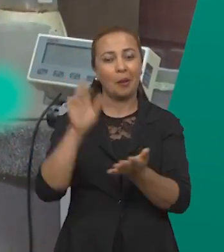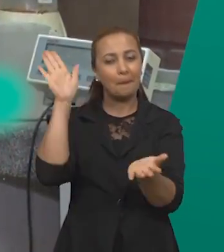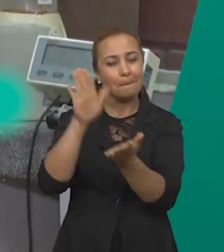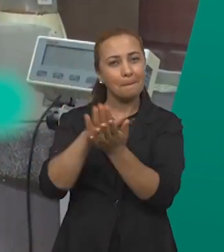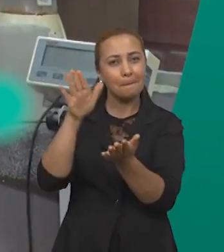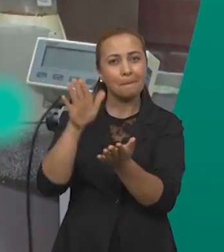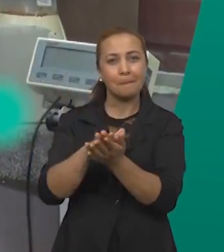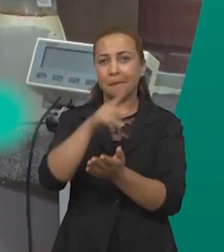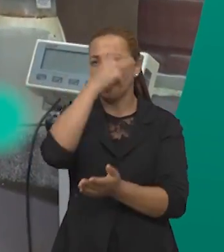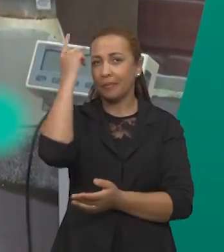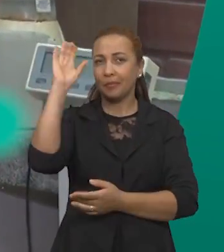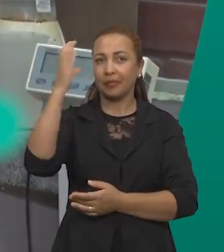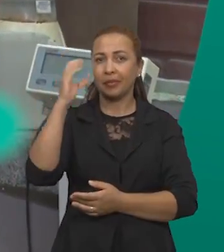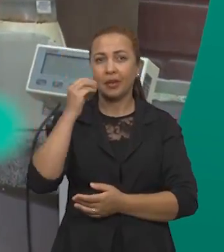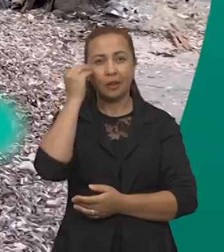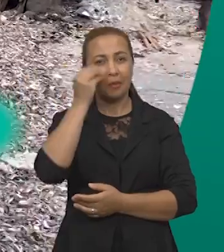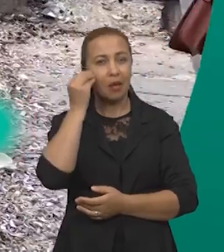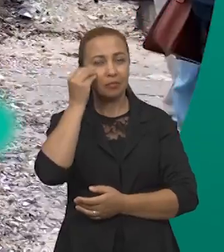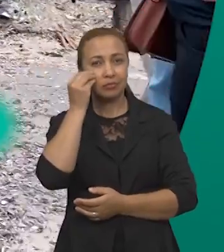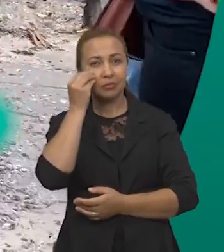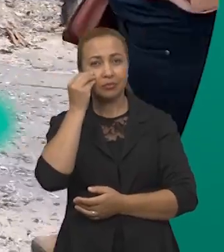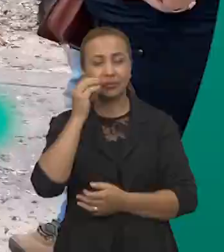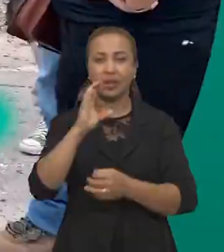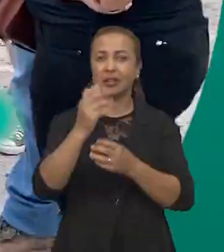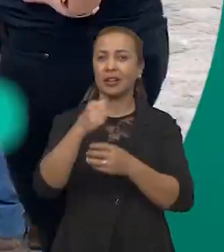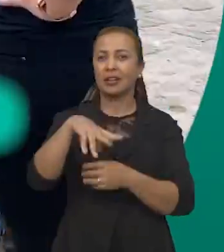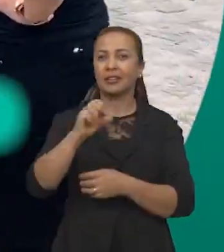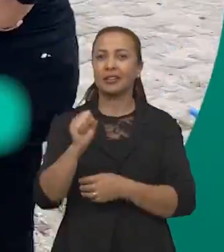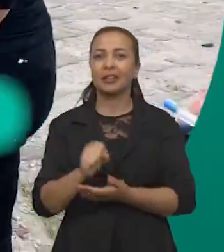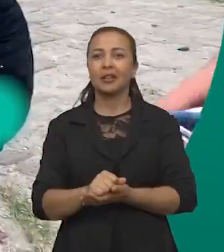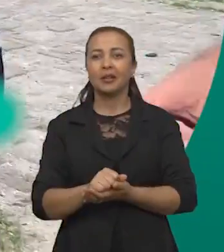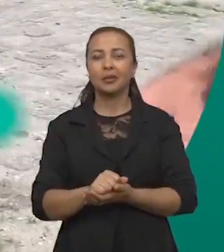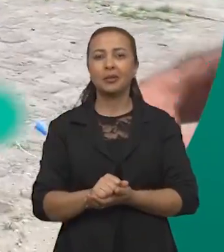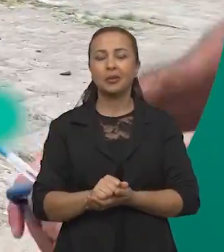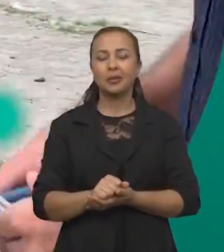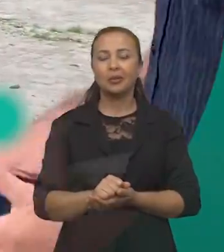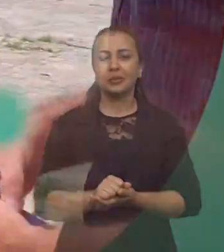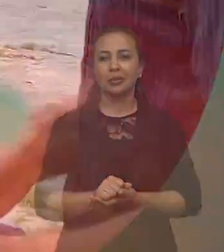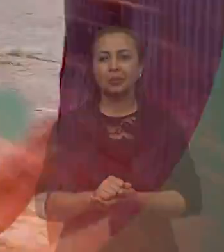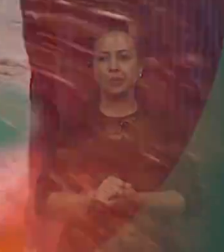cientistas experimentam a casca de sururu na construção civil.